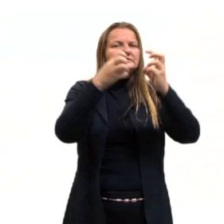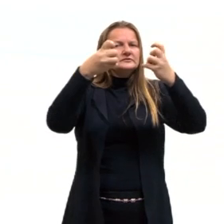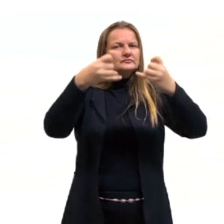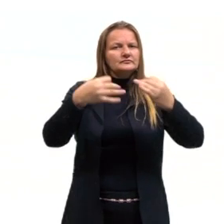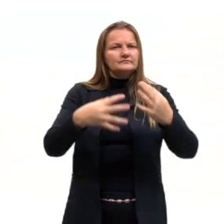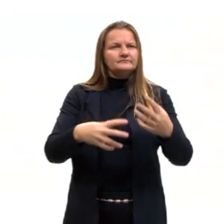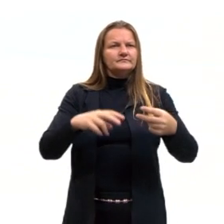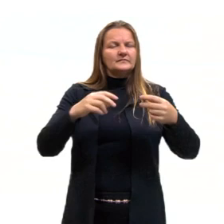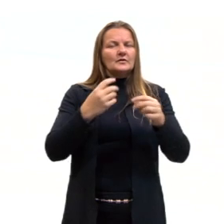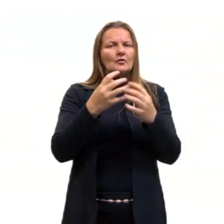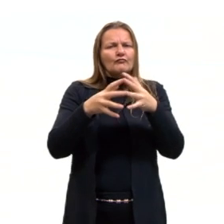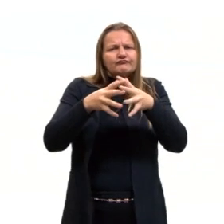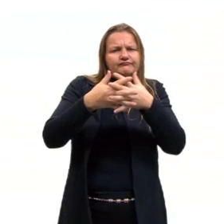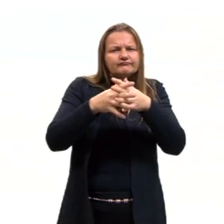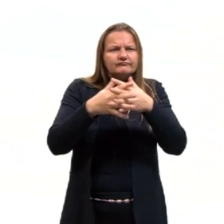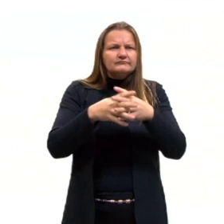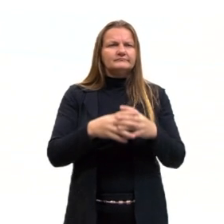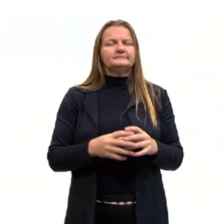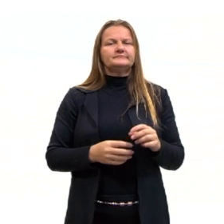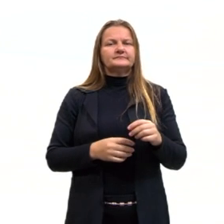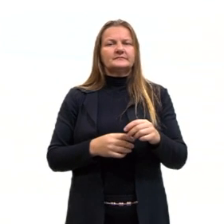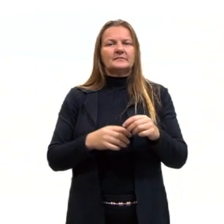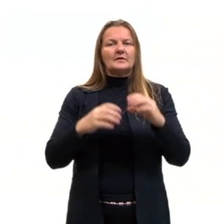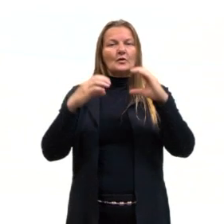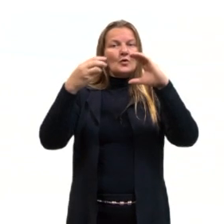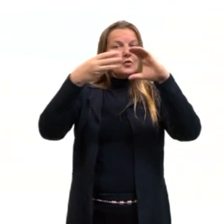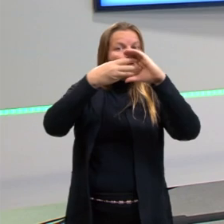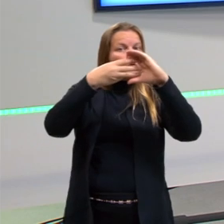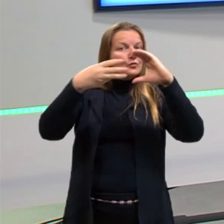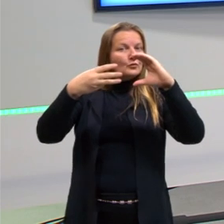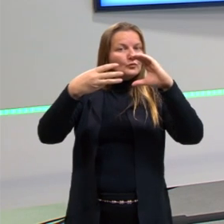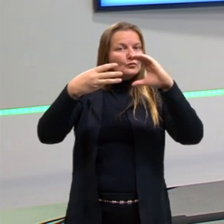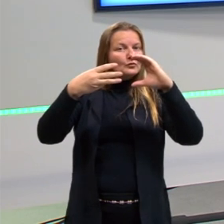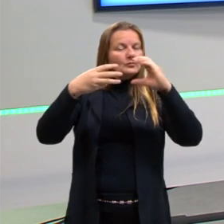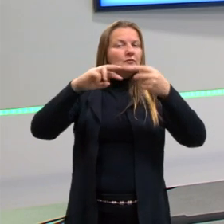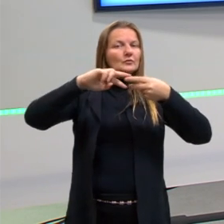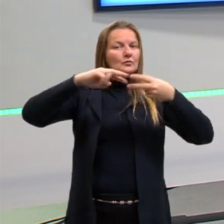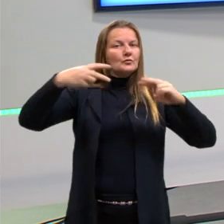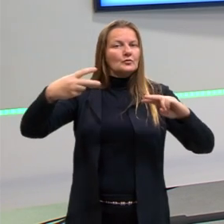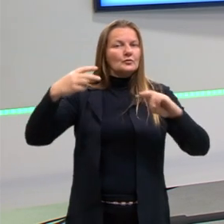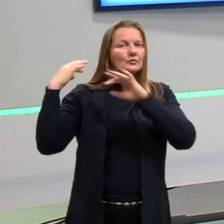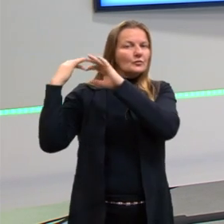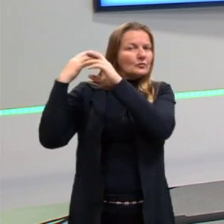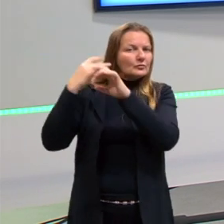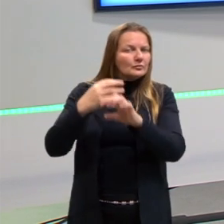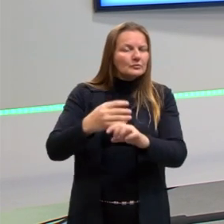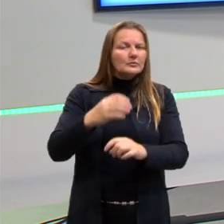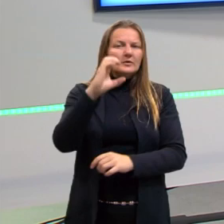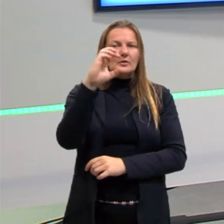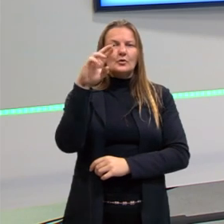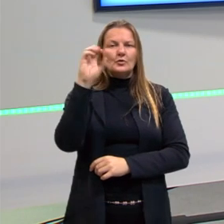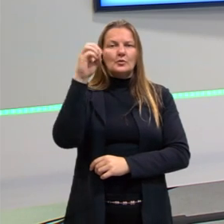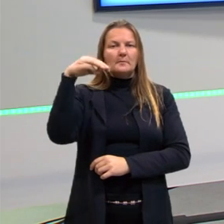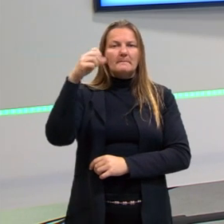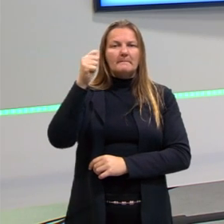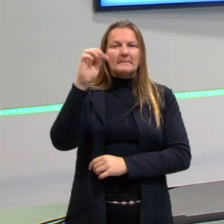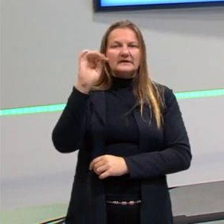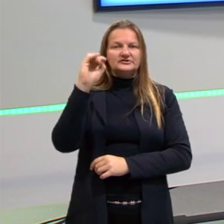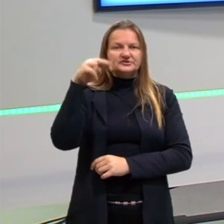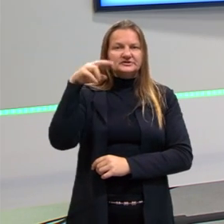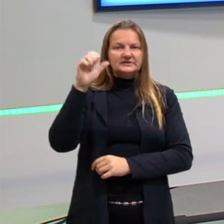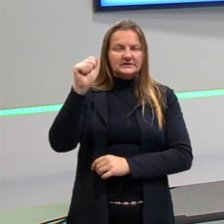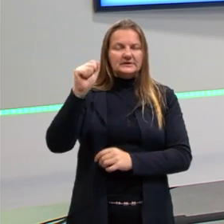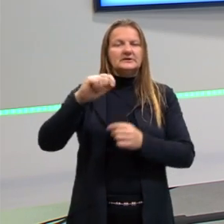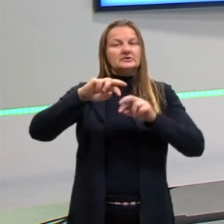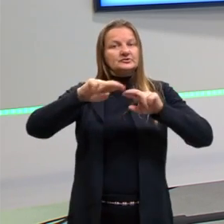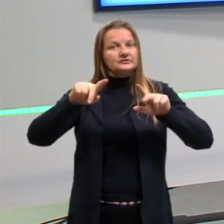confundindo um com o outro. Então, é bem interessante esclarecer essas diferenciações. Para vocês, lá na frente, não se